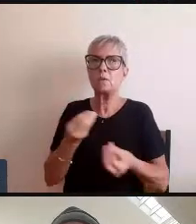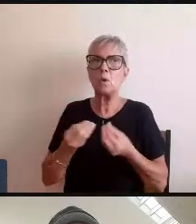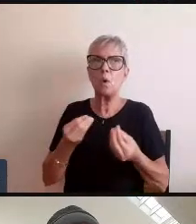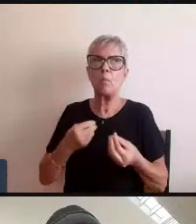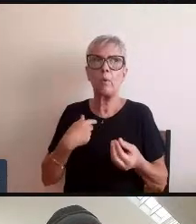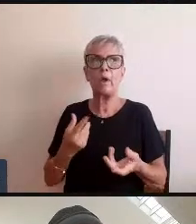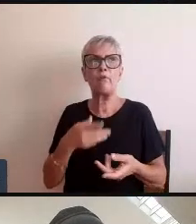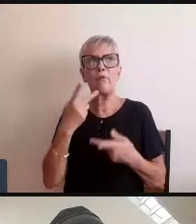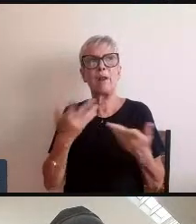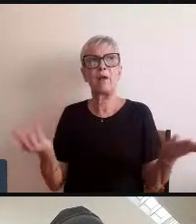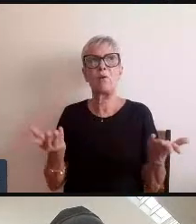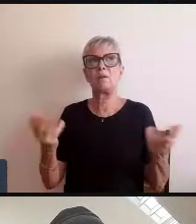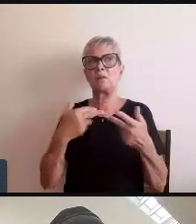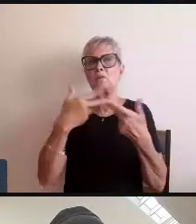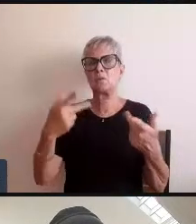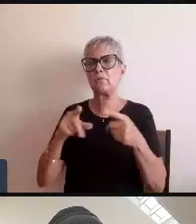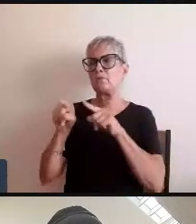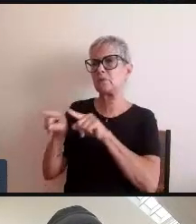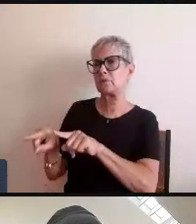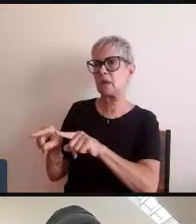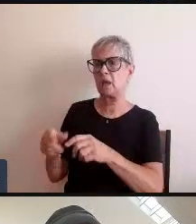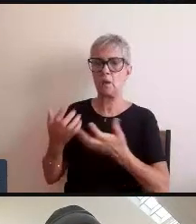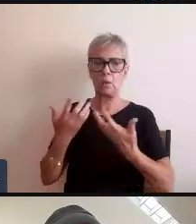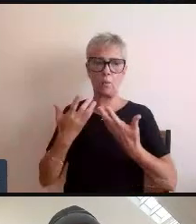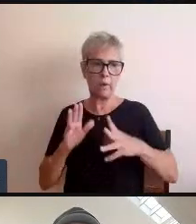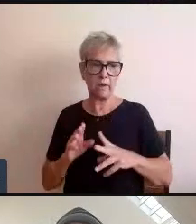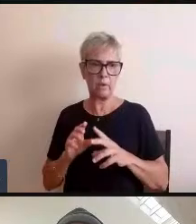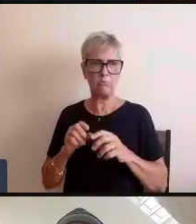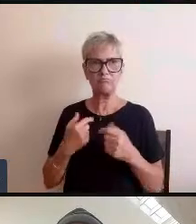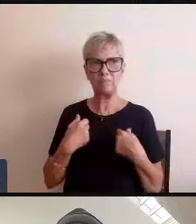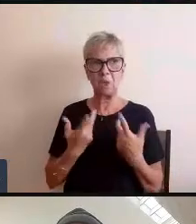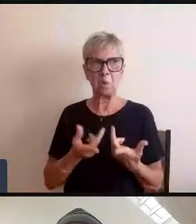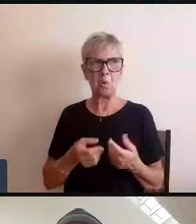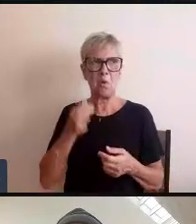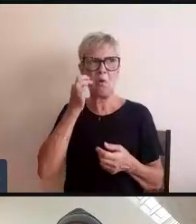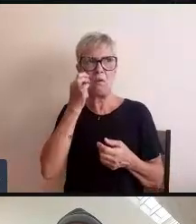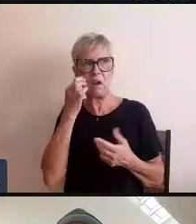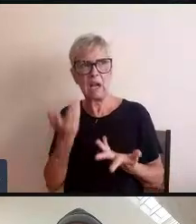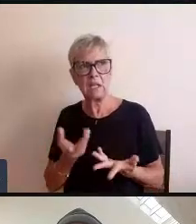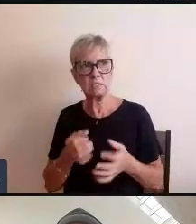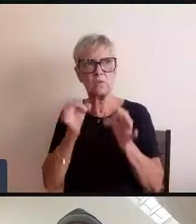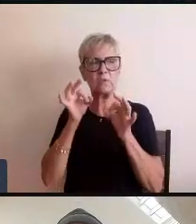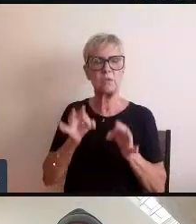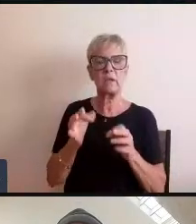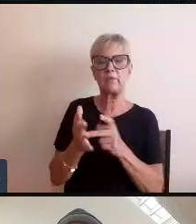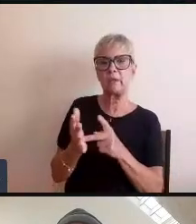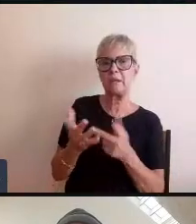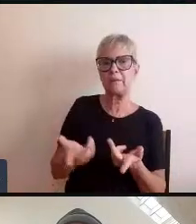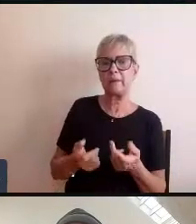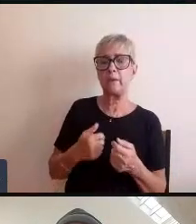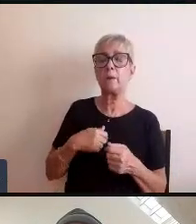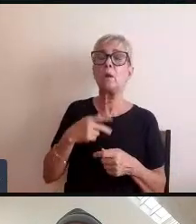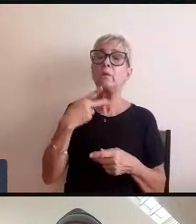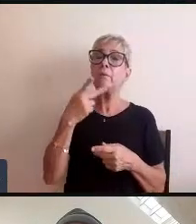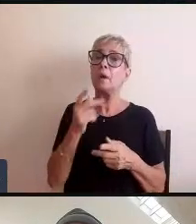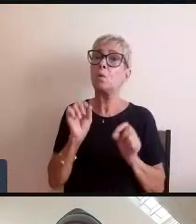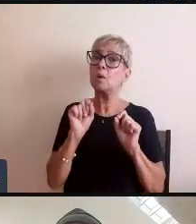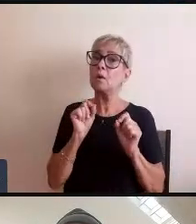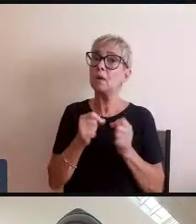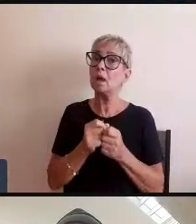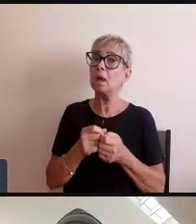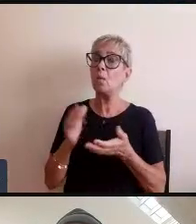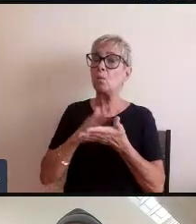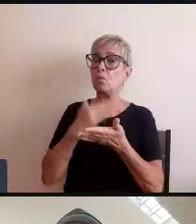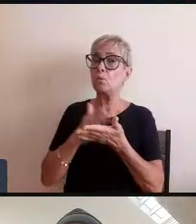agora com você eu não quero ser honesto eu quero citar um livro de uma profissional muito interessante que a Bel